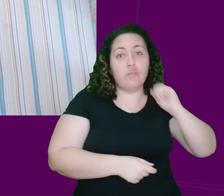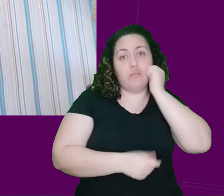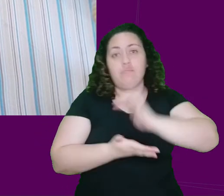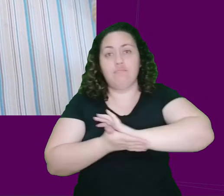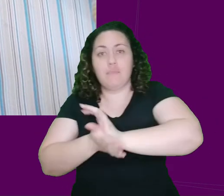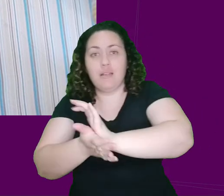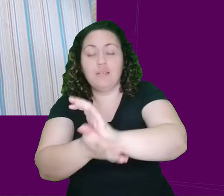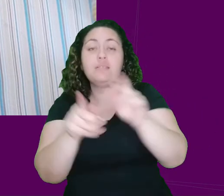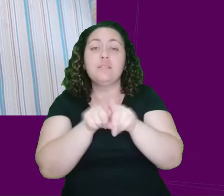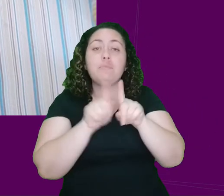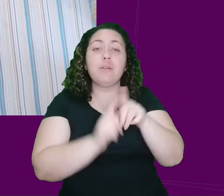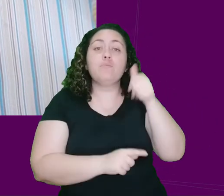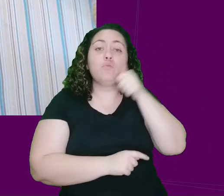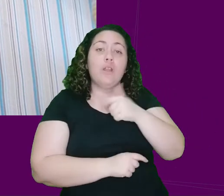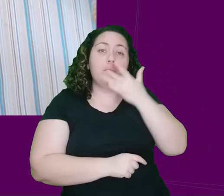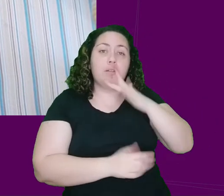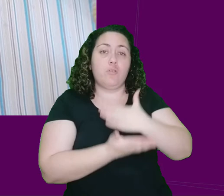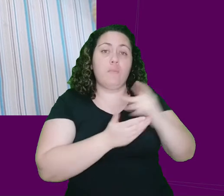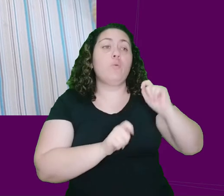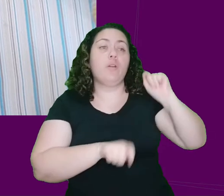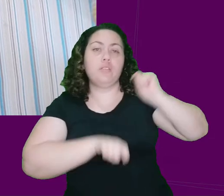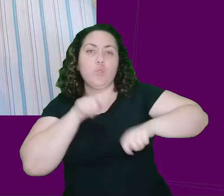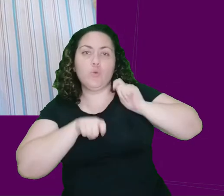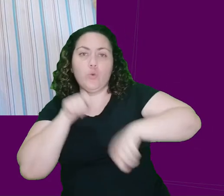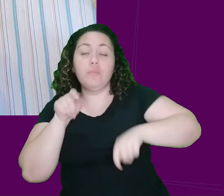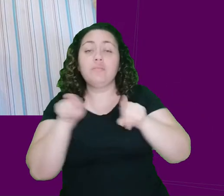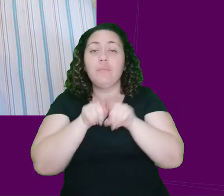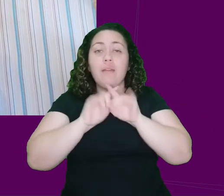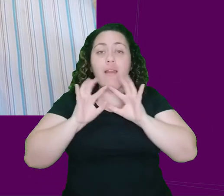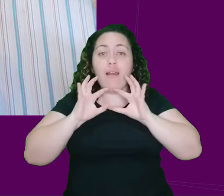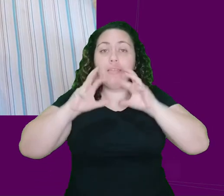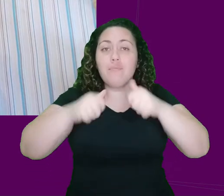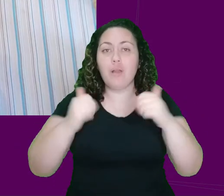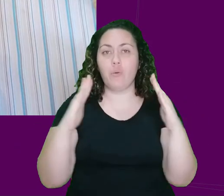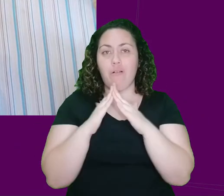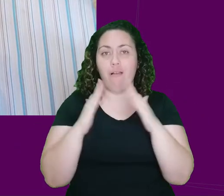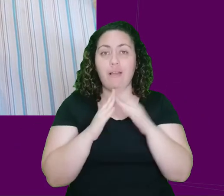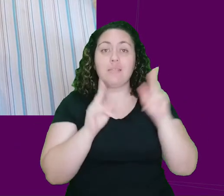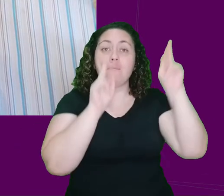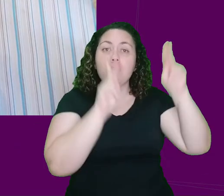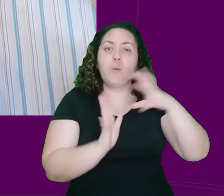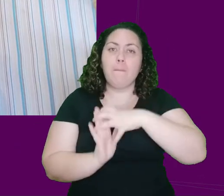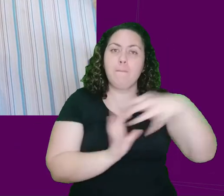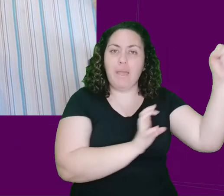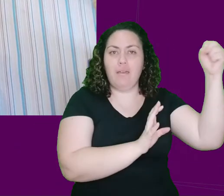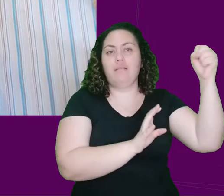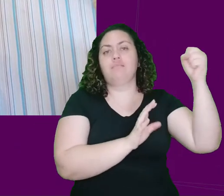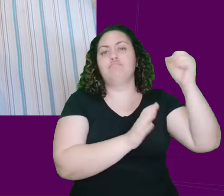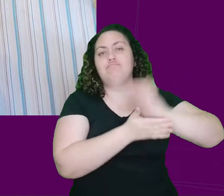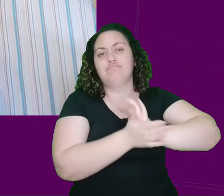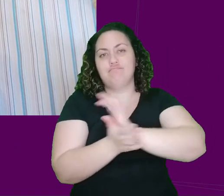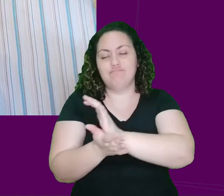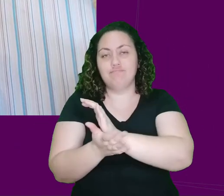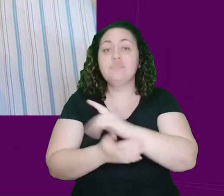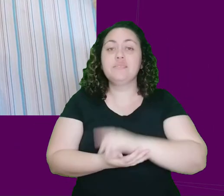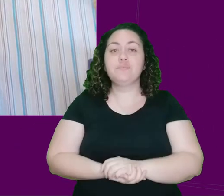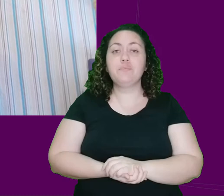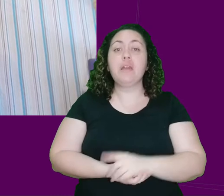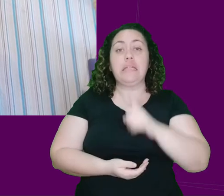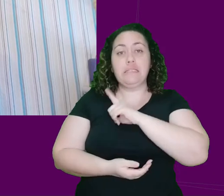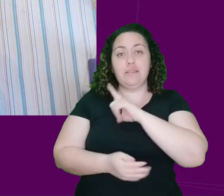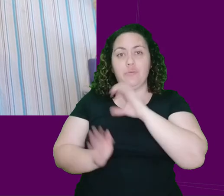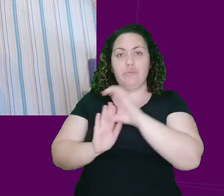violadas e até os seus animais de estimação eram mortos. No capítulo 26, é narrada uma visão de uma partida de futebol